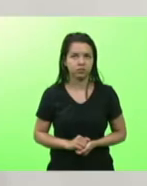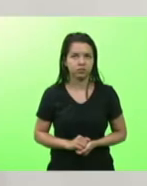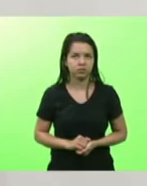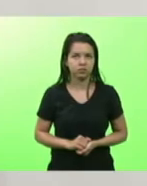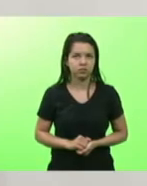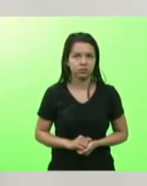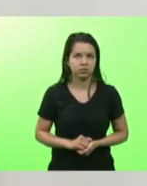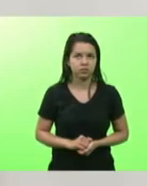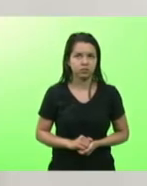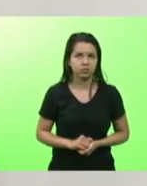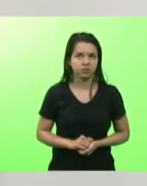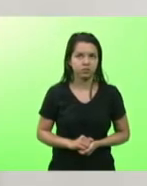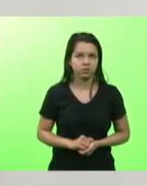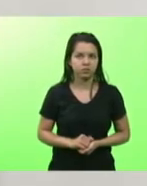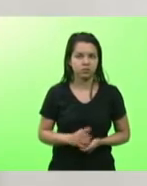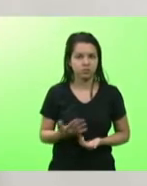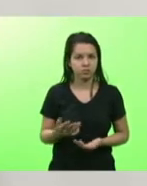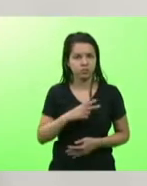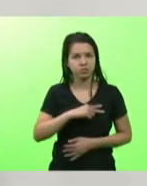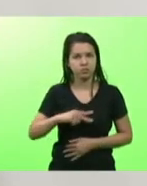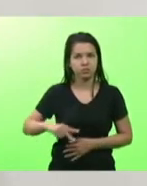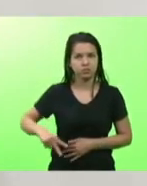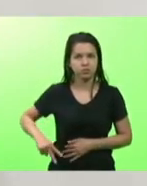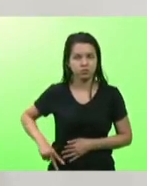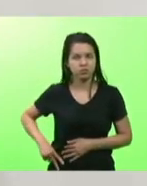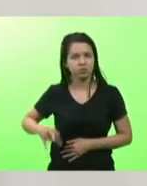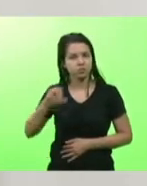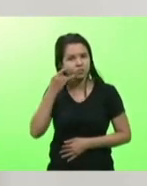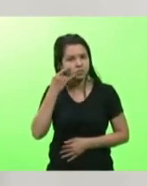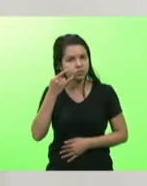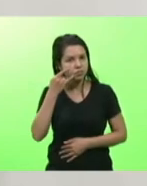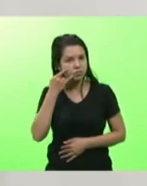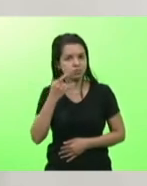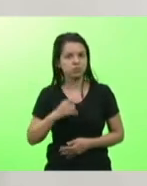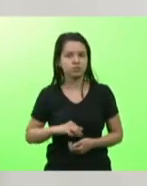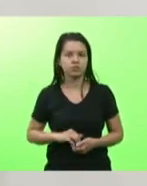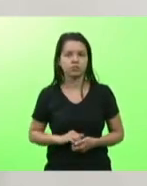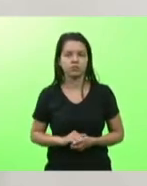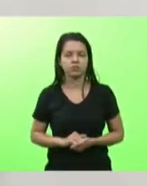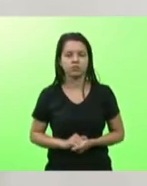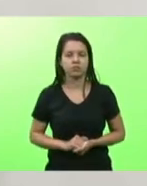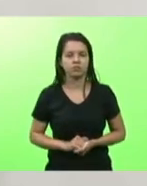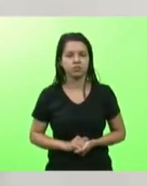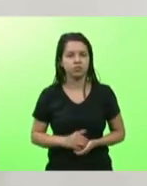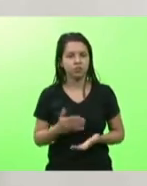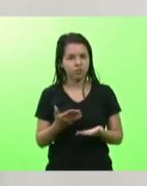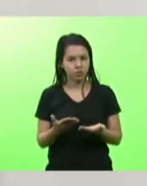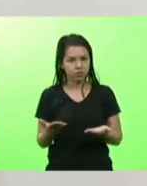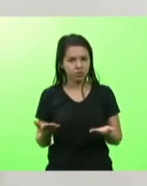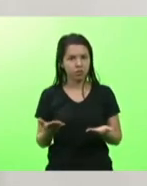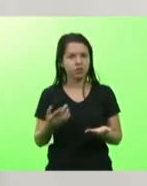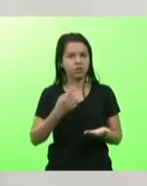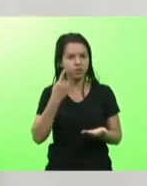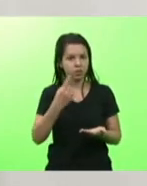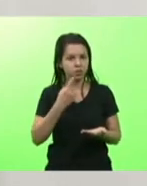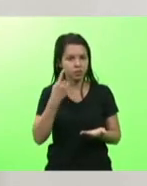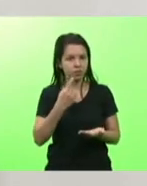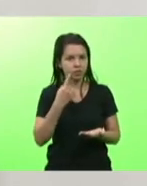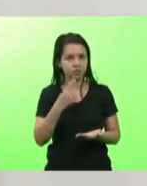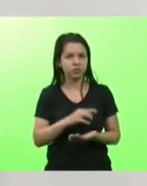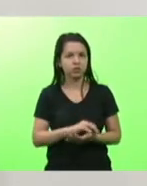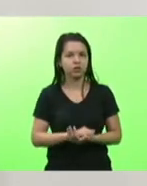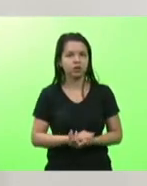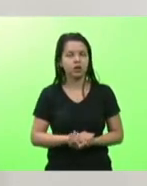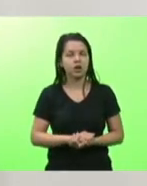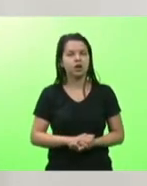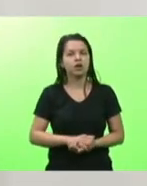caro caro caro presidente Mauro de Nadal senhora deputada Ana